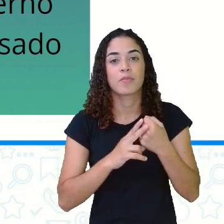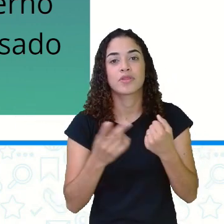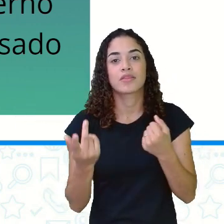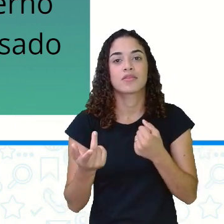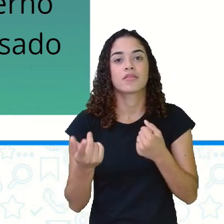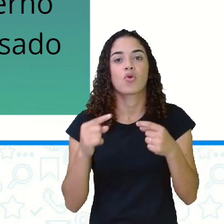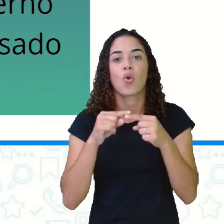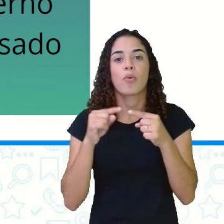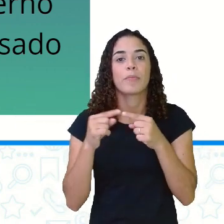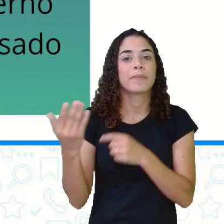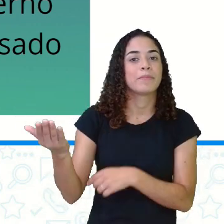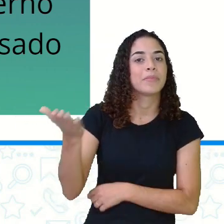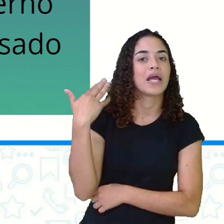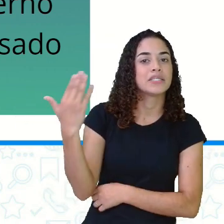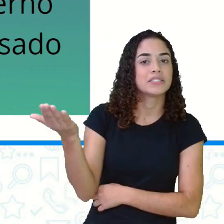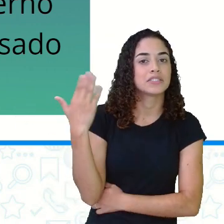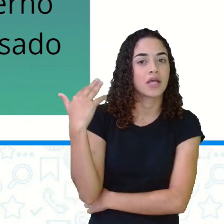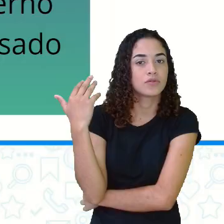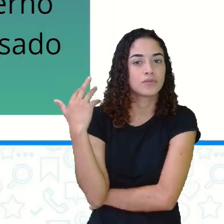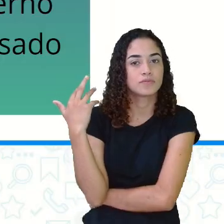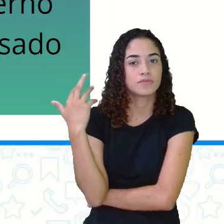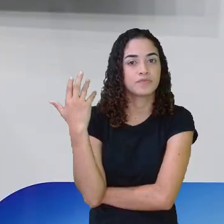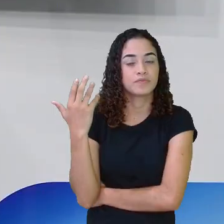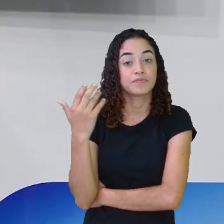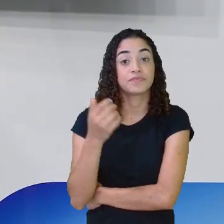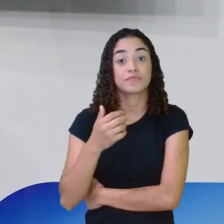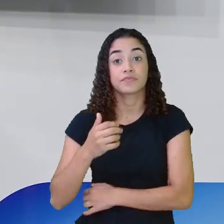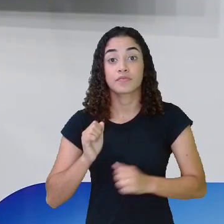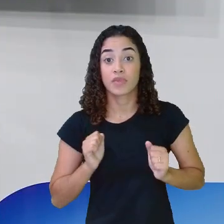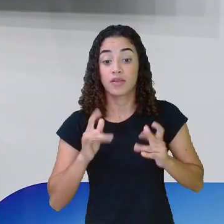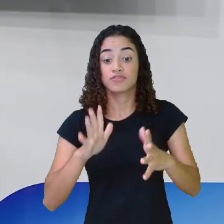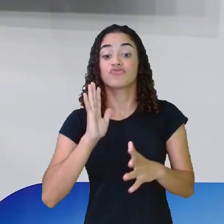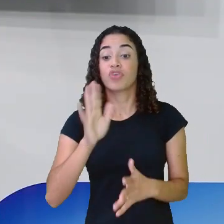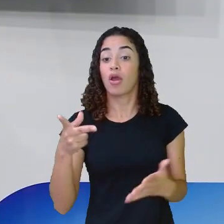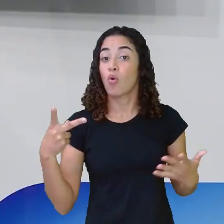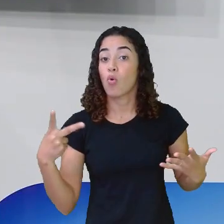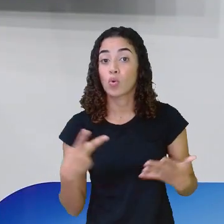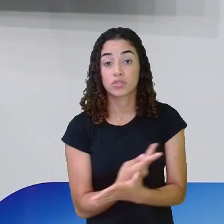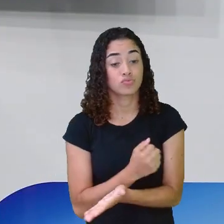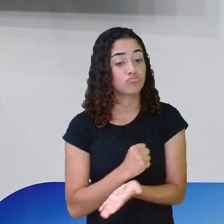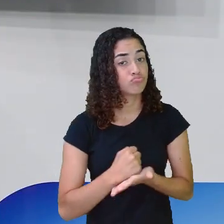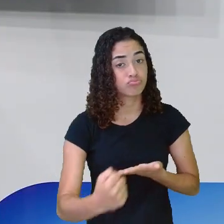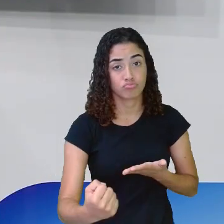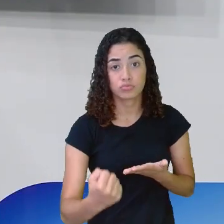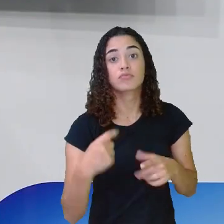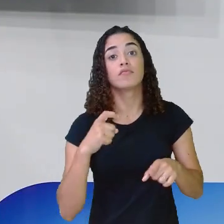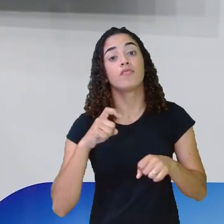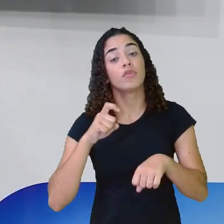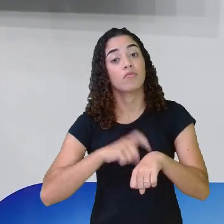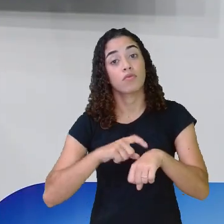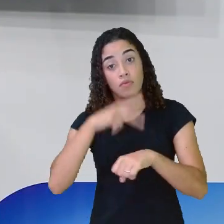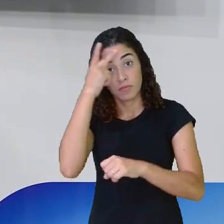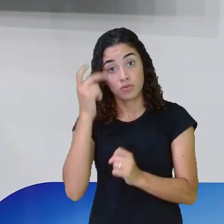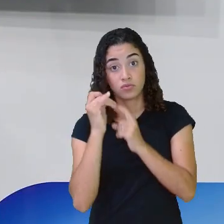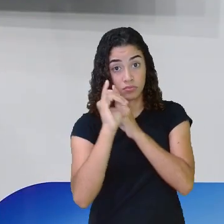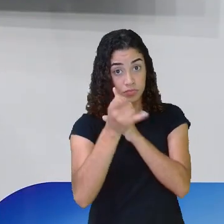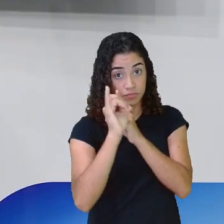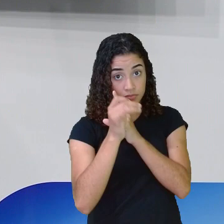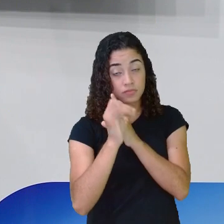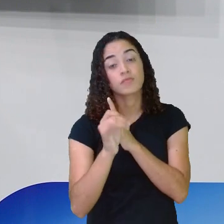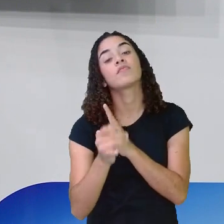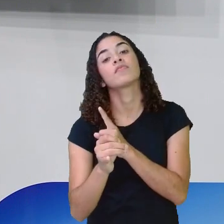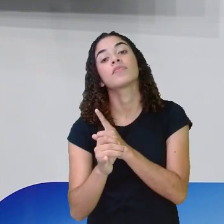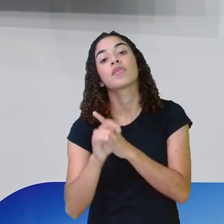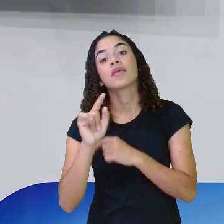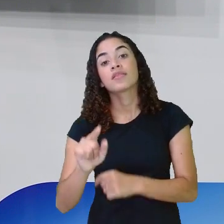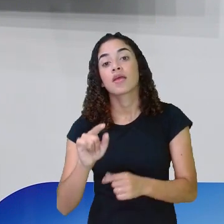passado. Ações que já aconteceram. Quando o narrador estava falando, quando ele contava